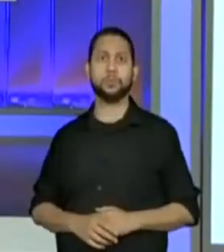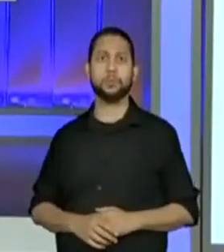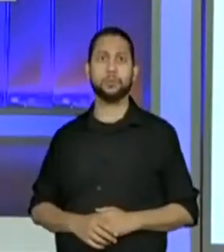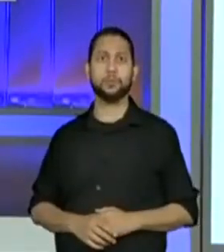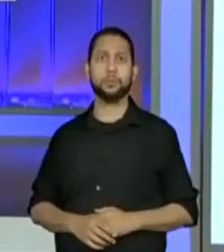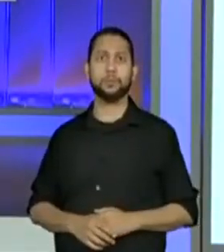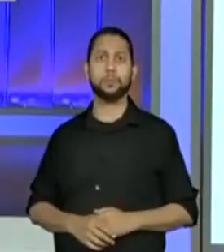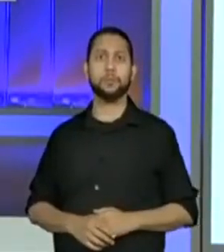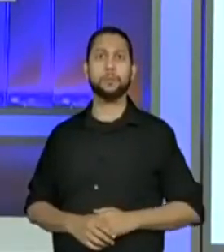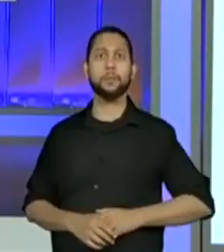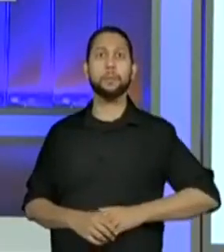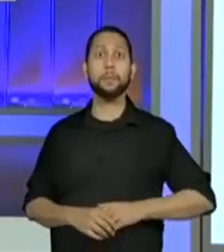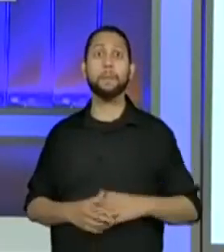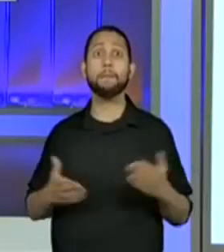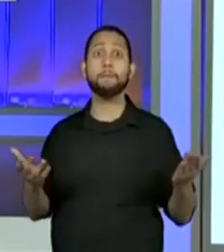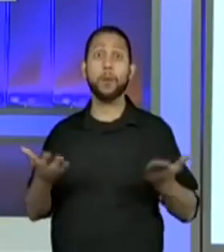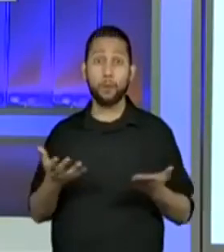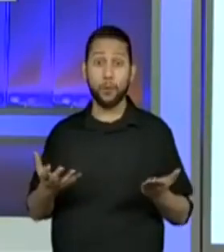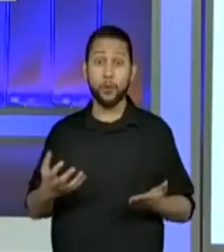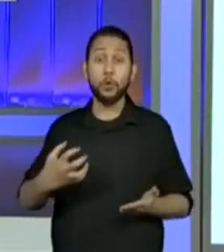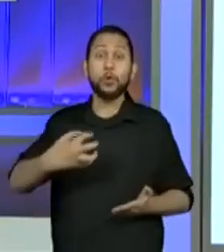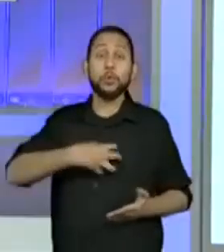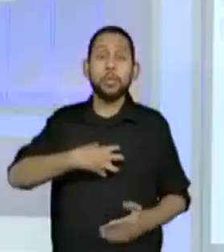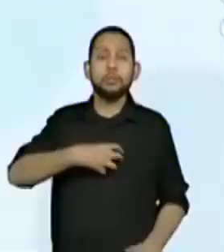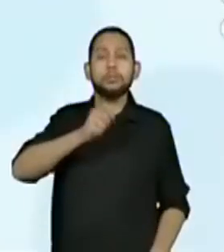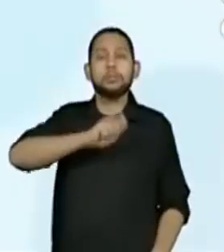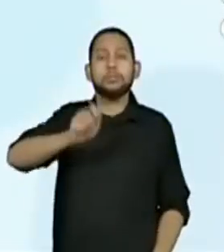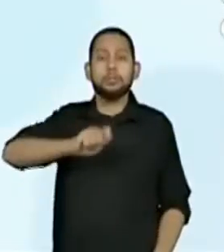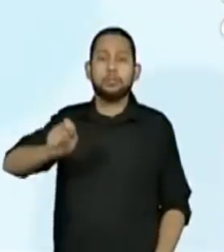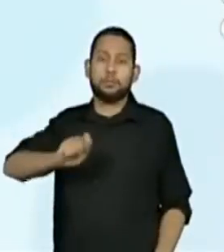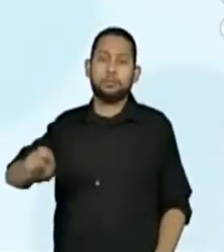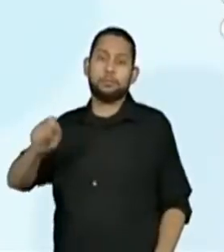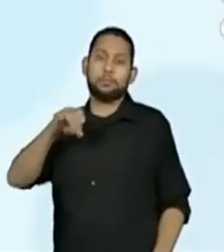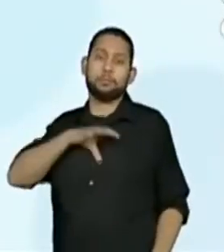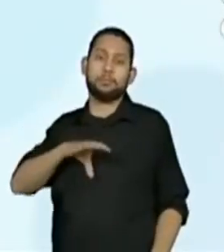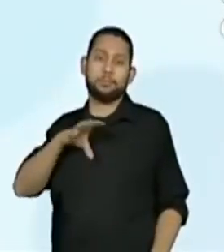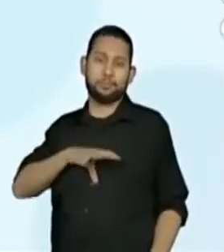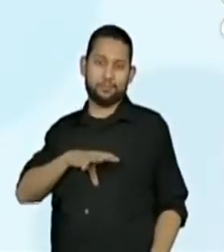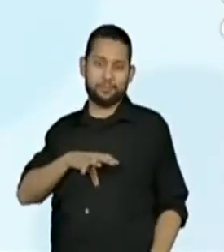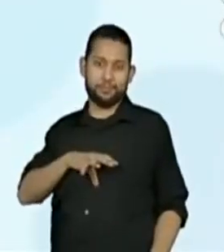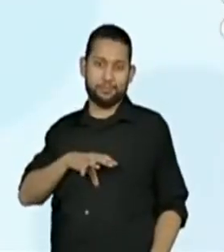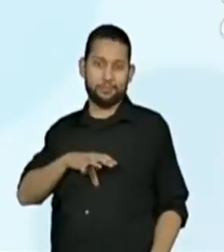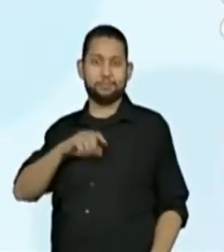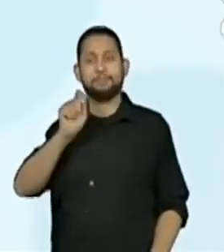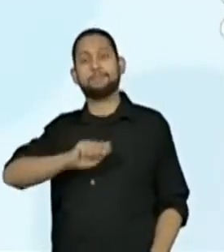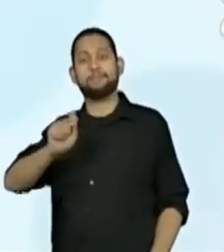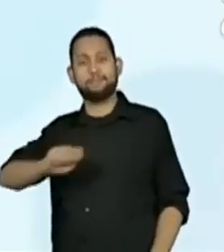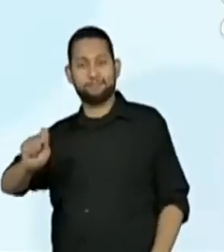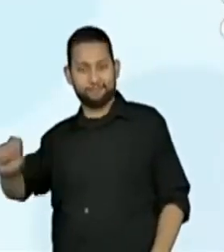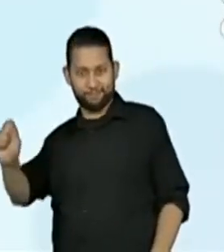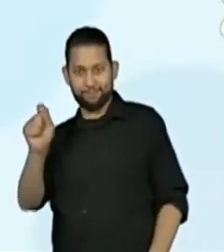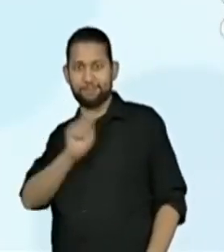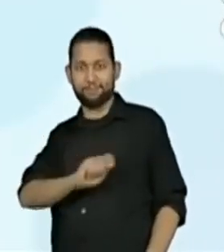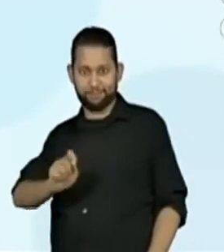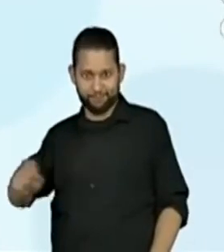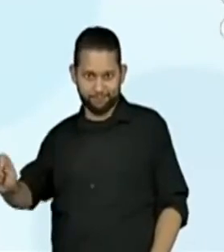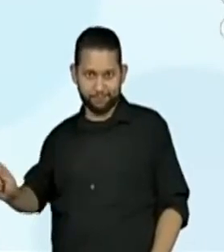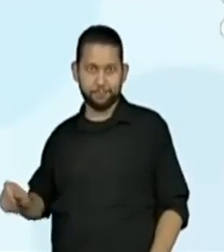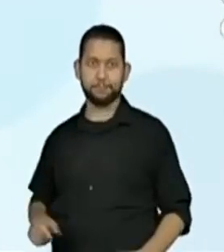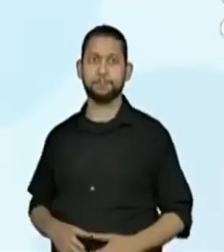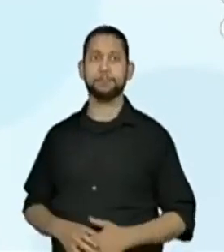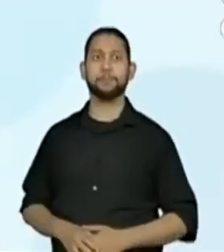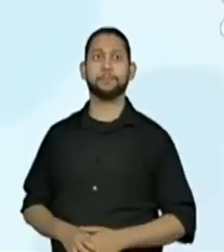Temos aí. Escreva por extenso esses números. Vamos lá, então, escrever por extenso.